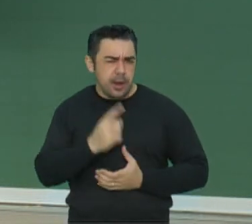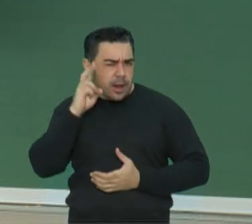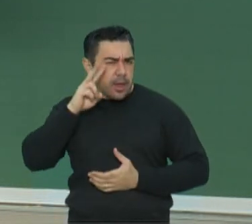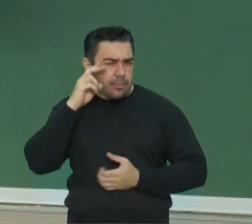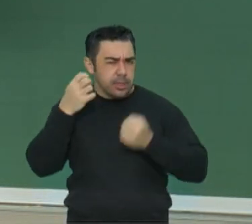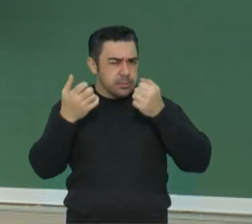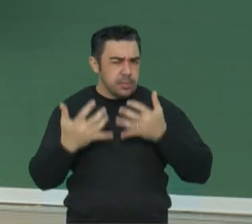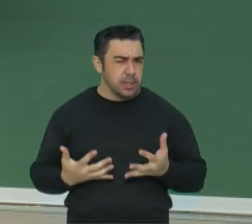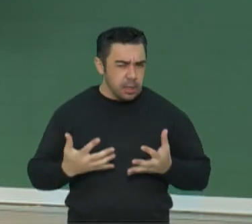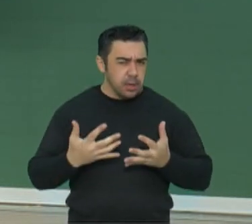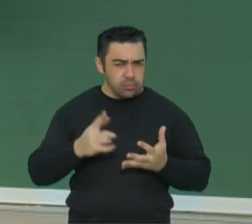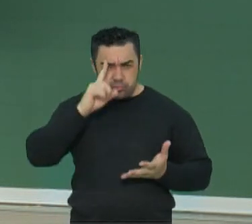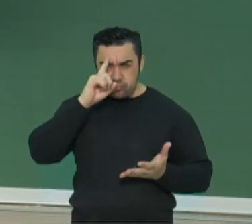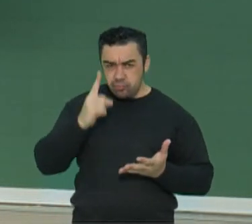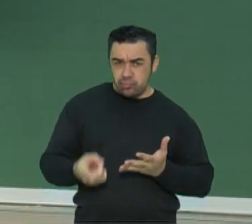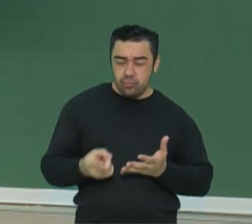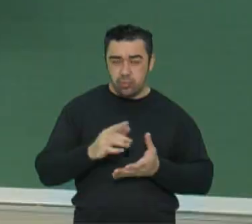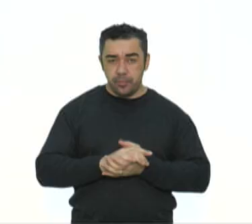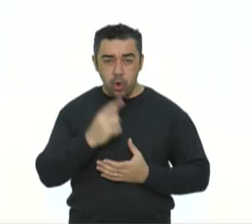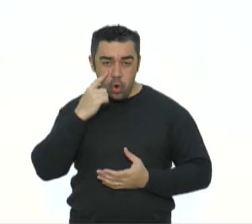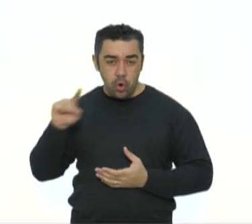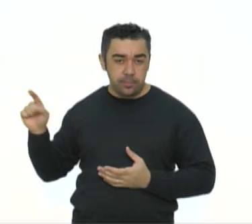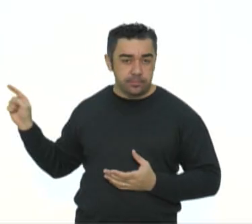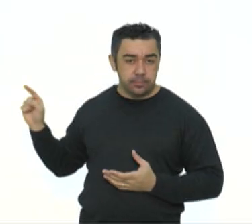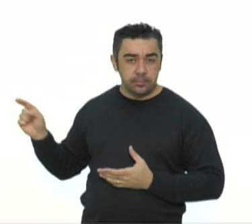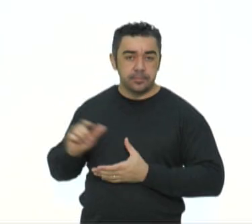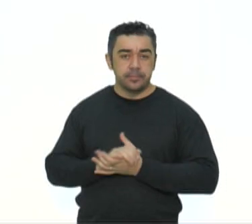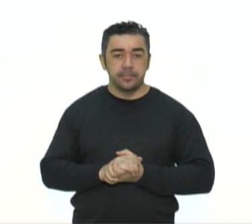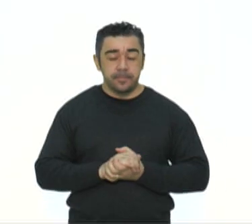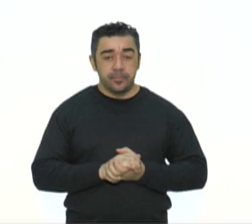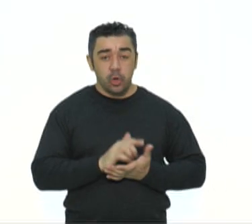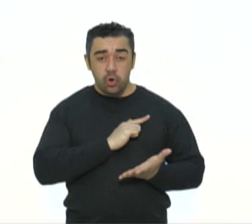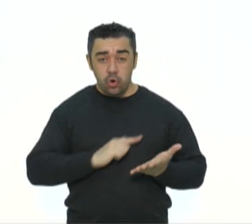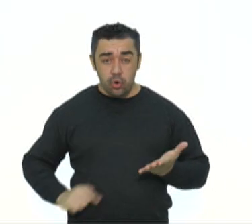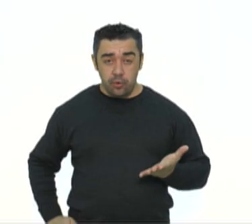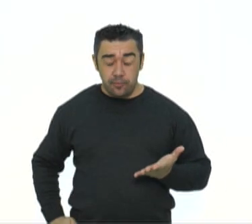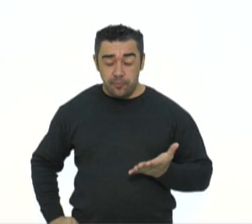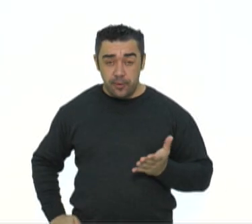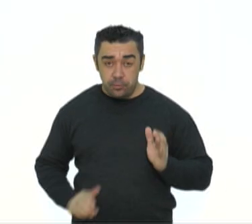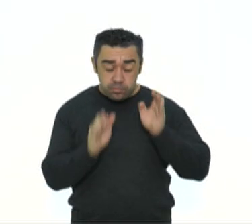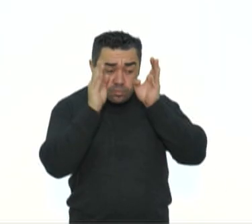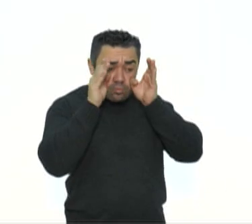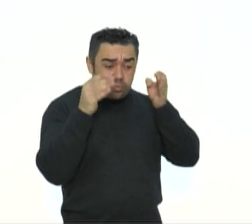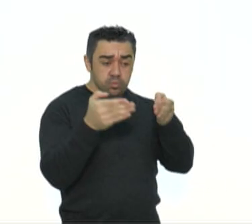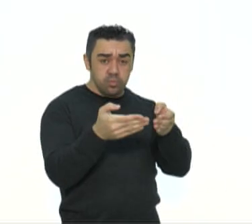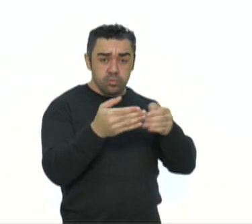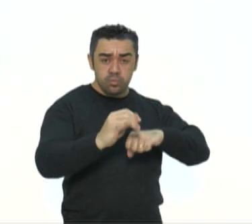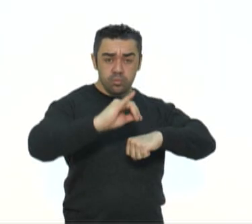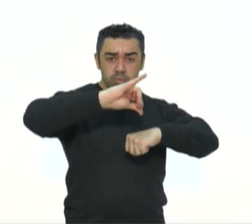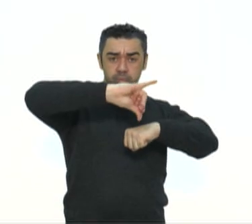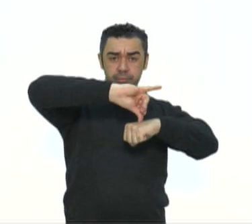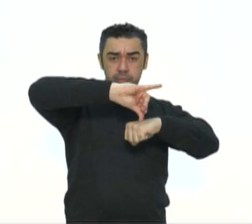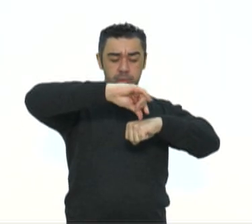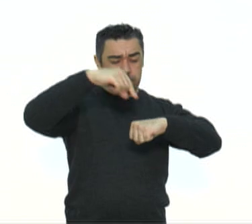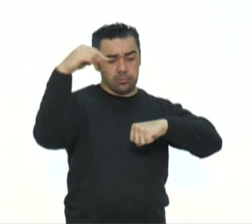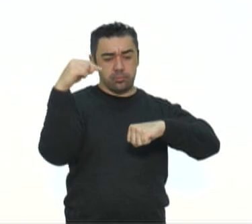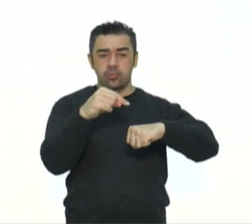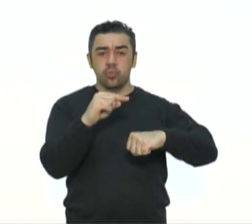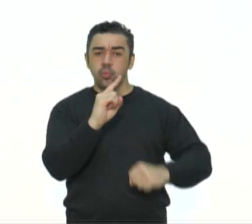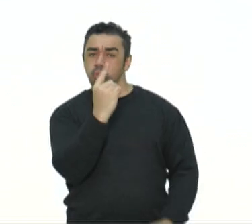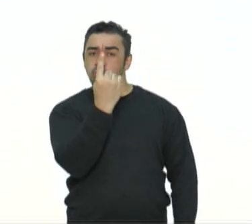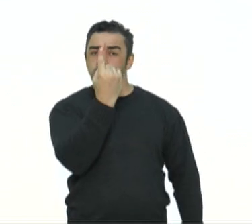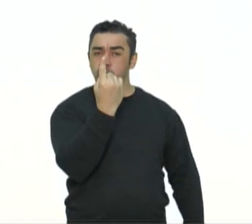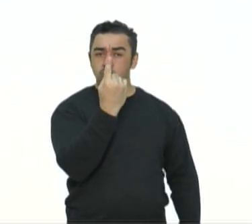disso nas aulas. Vamos ver lá de novo? Olha aí na sua tela. Governo centralizado é o líder que toma as